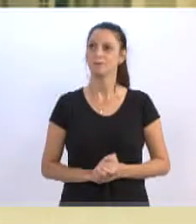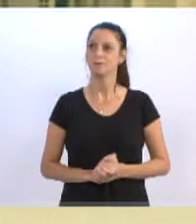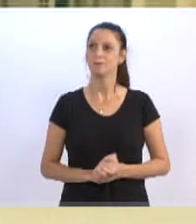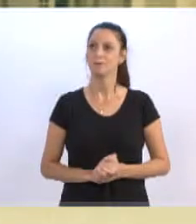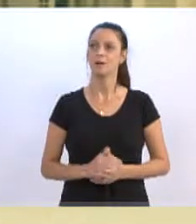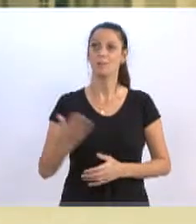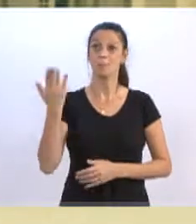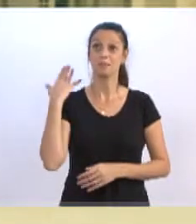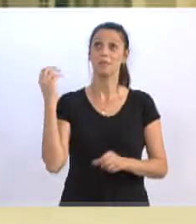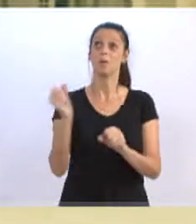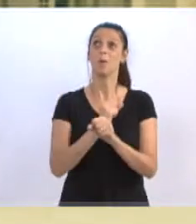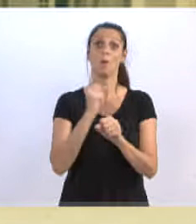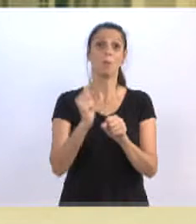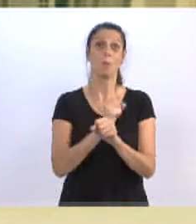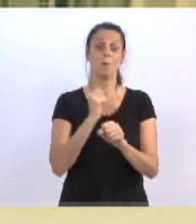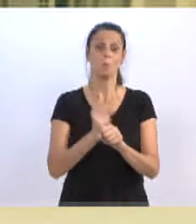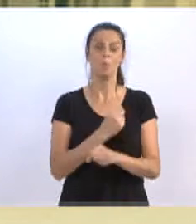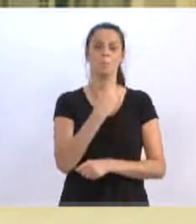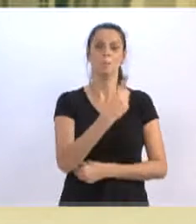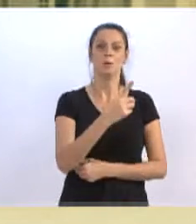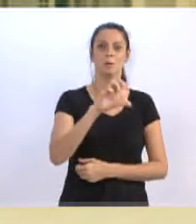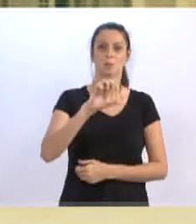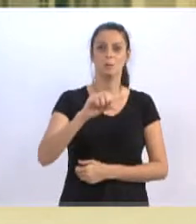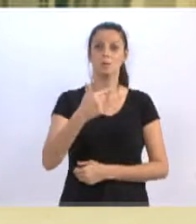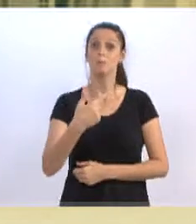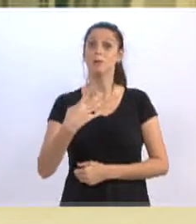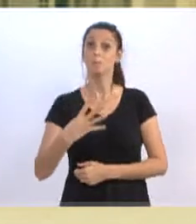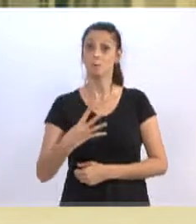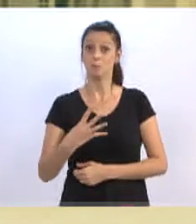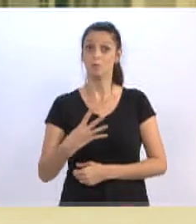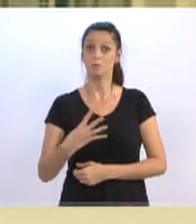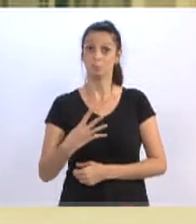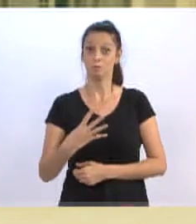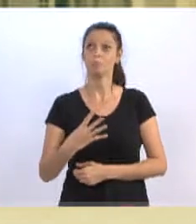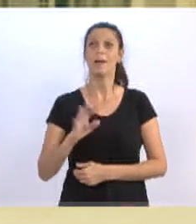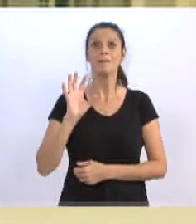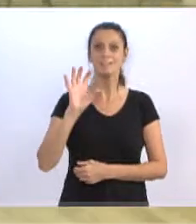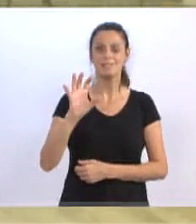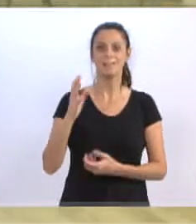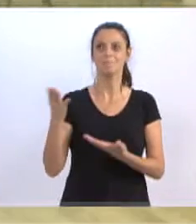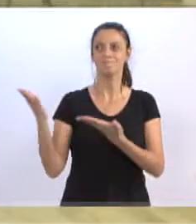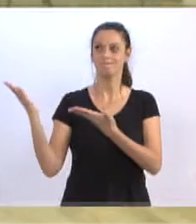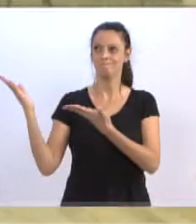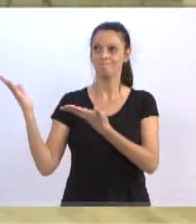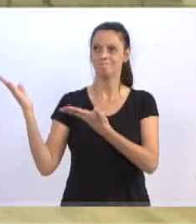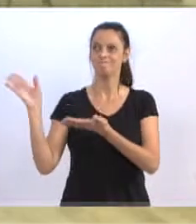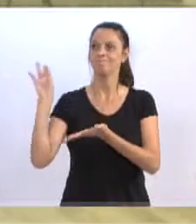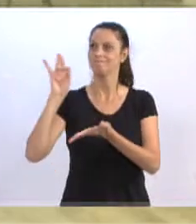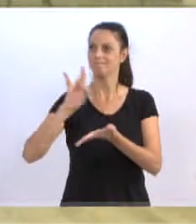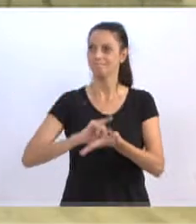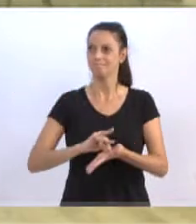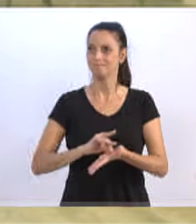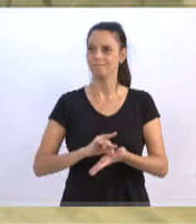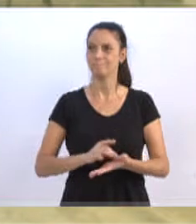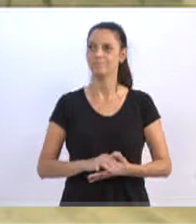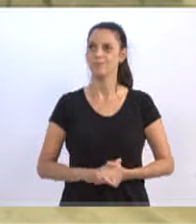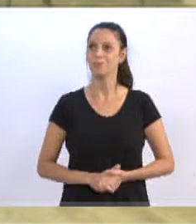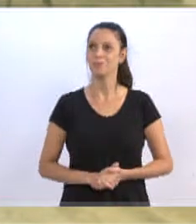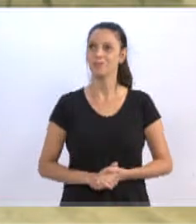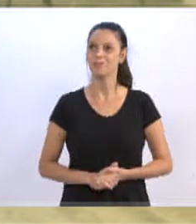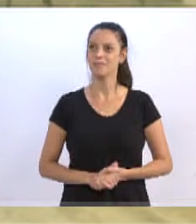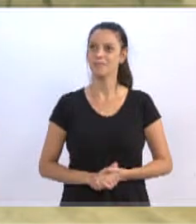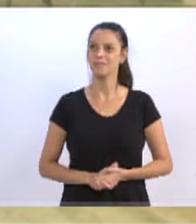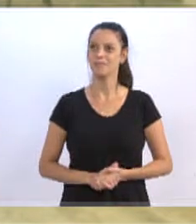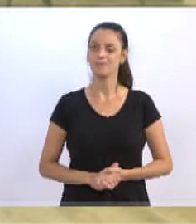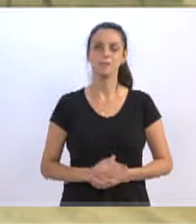quando construído no ano de 1924. Assim ele era originalmente. O me concede mais um minuto, por gentileza?